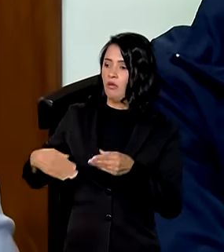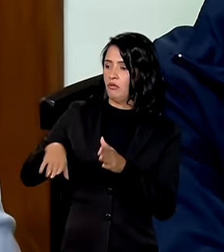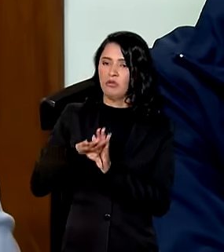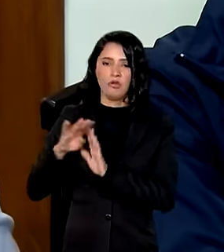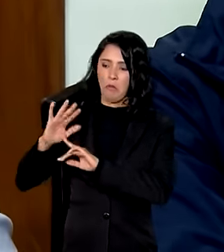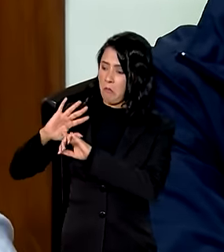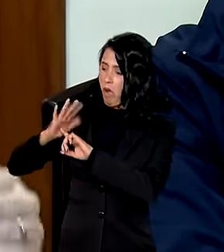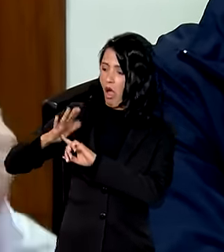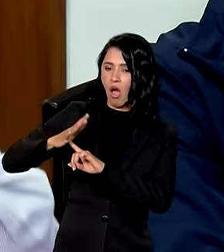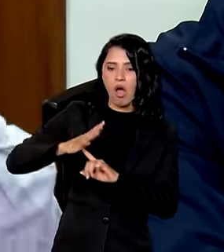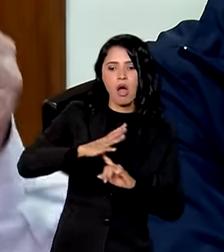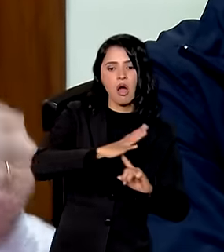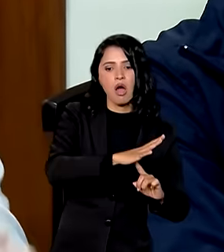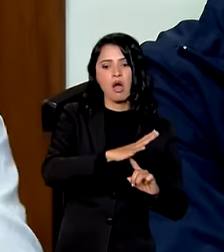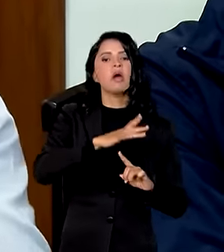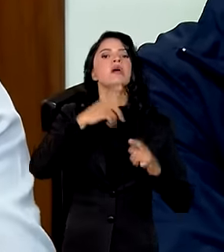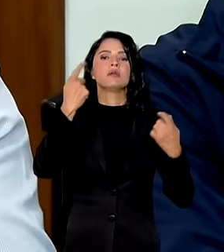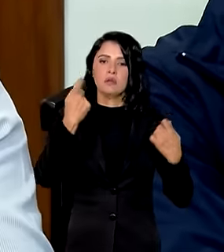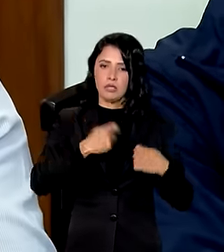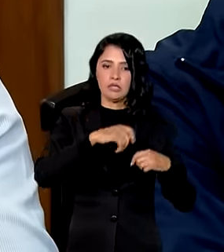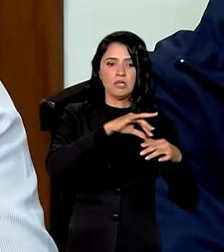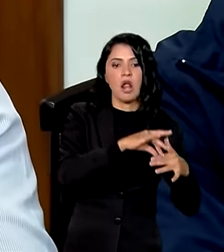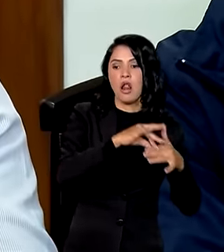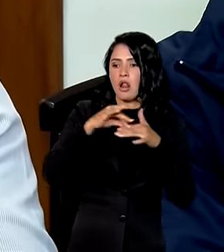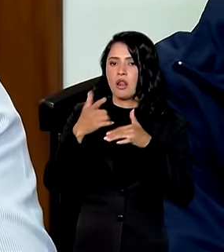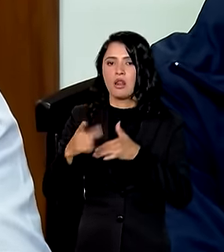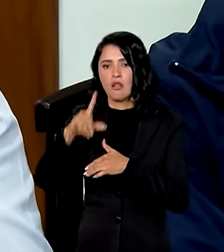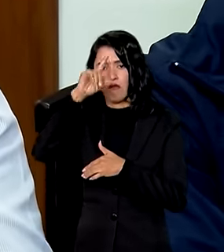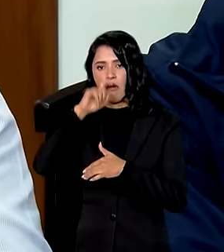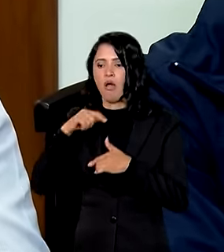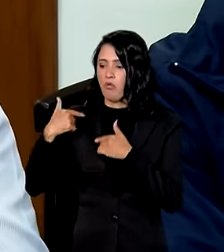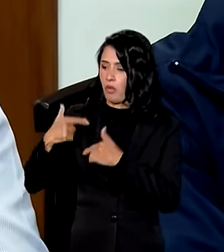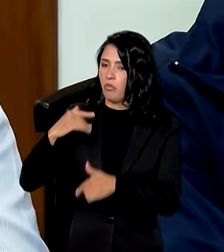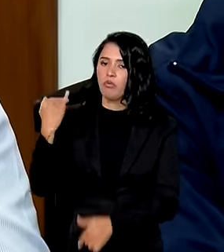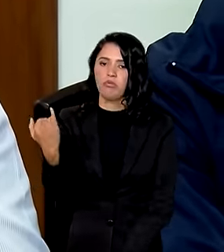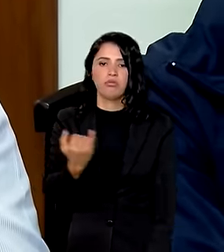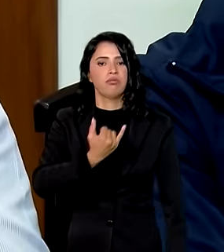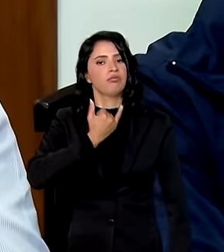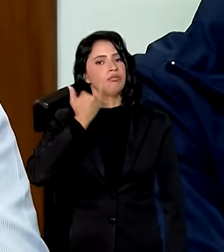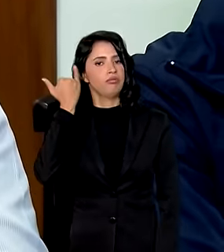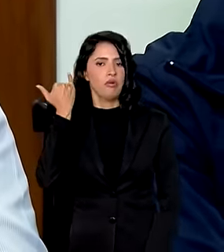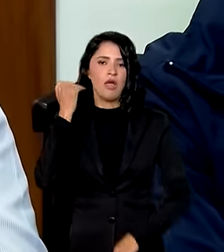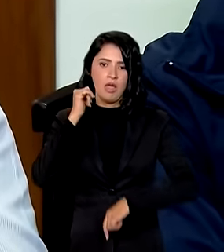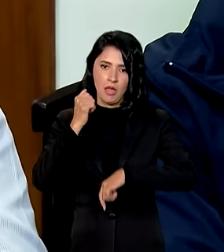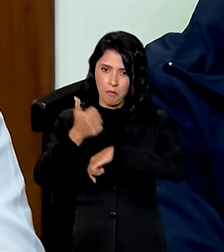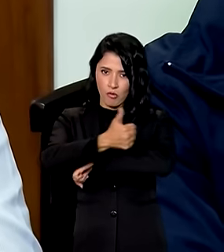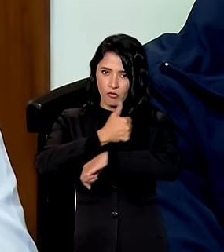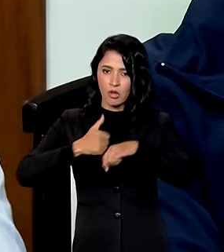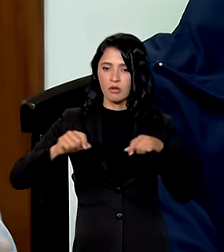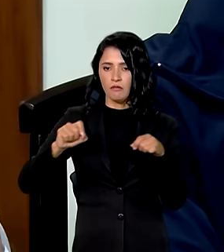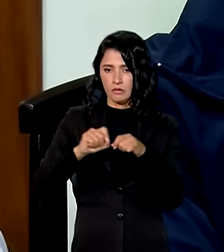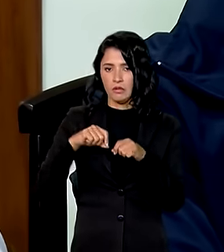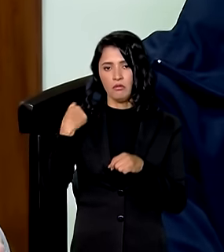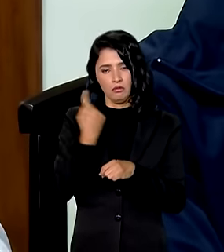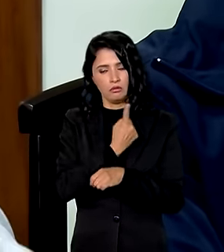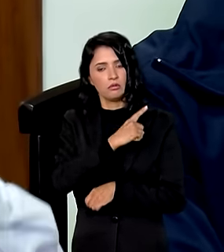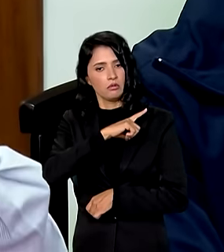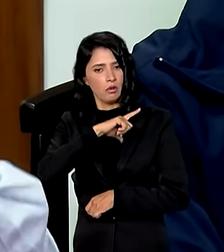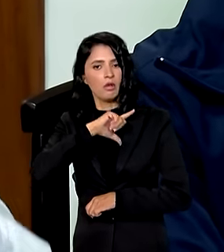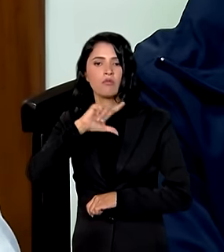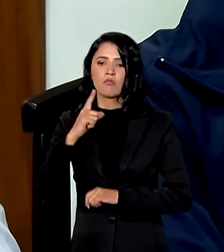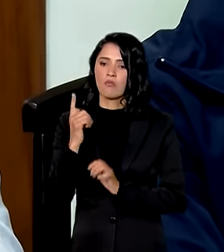que estão precisando também de transferências então é um trabalho muito importante que esses profissionais estão realizando e estamos com a equipe